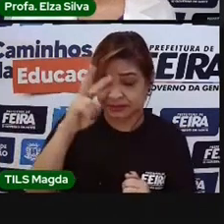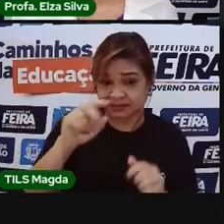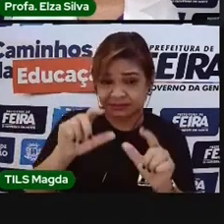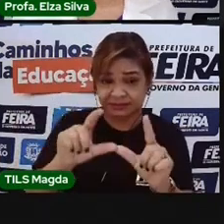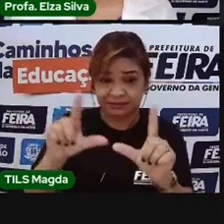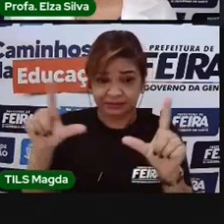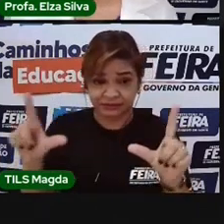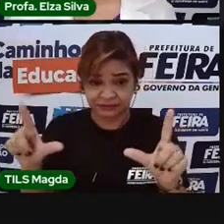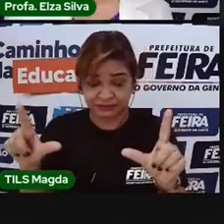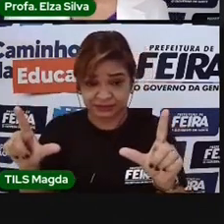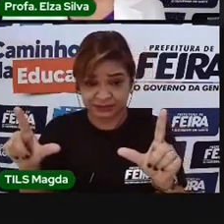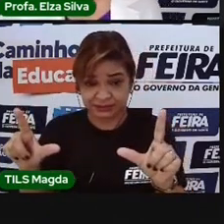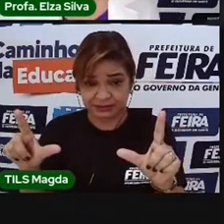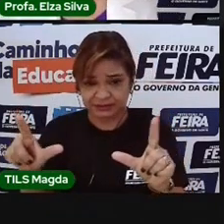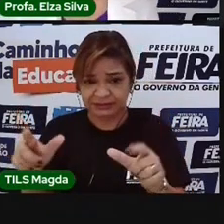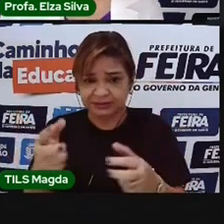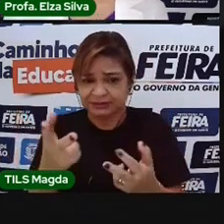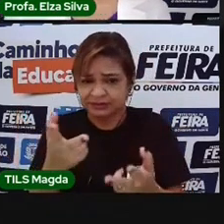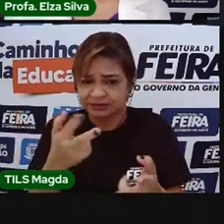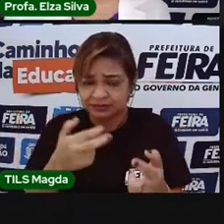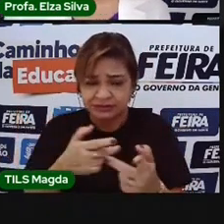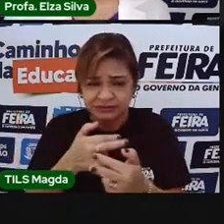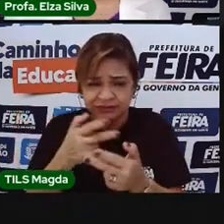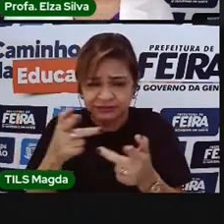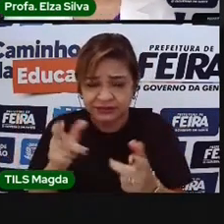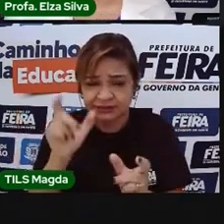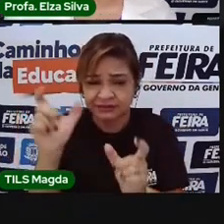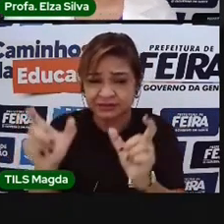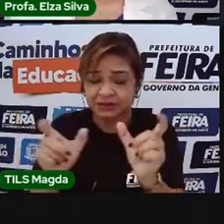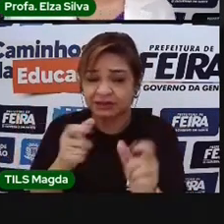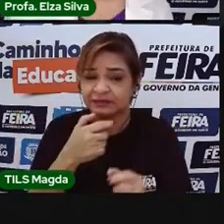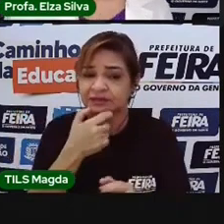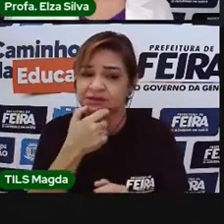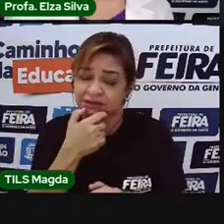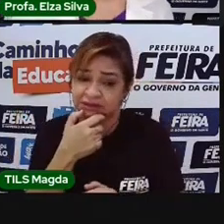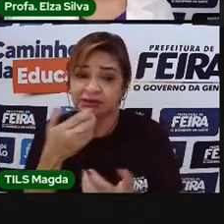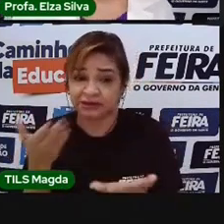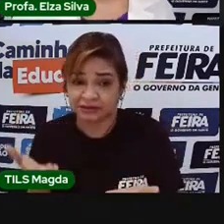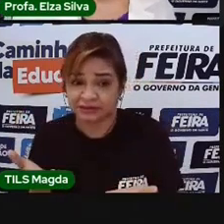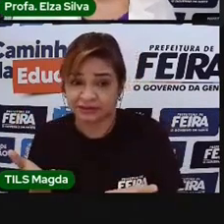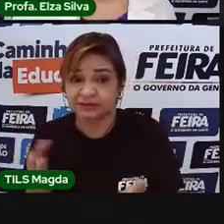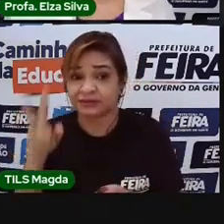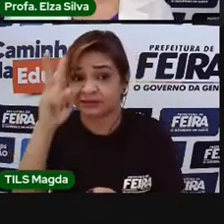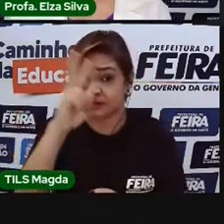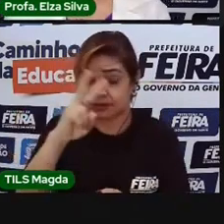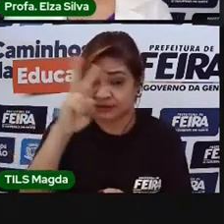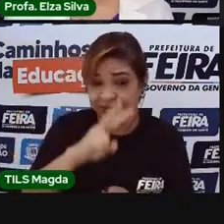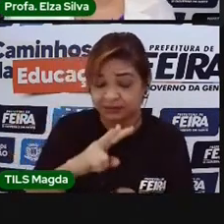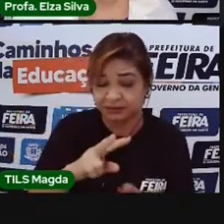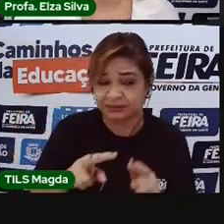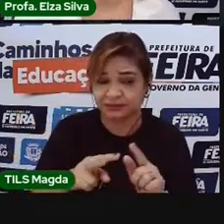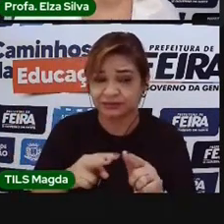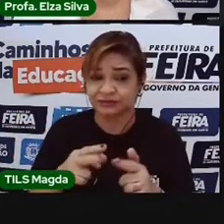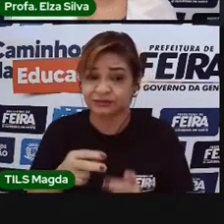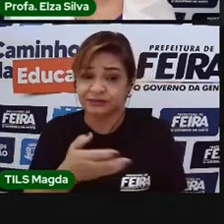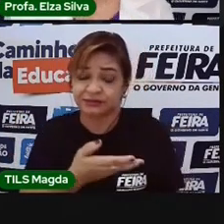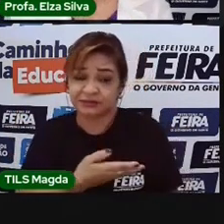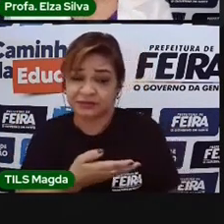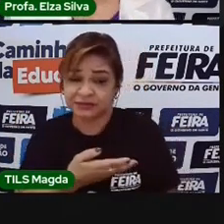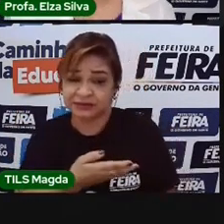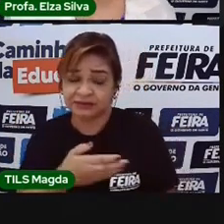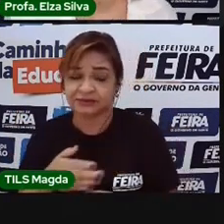O uso dos estrangeirismos. Então, caia a sua coleguinha durante a conversa